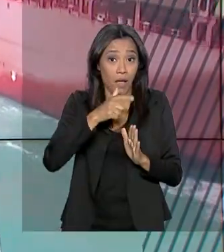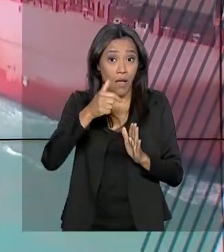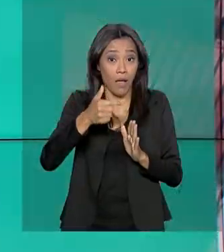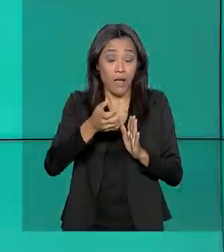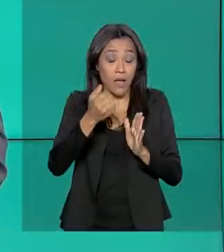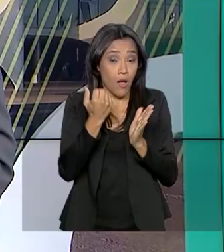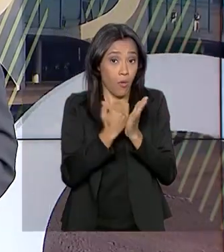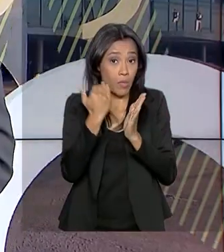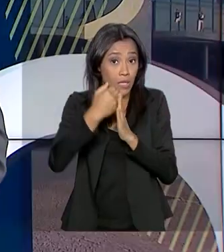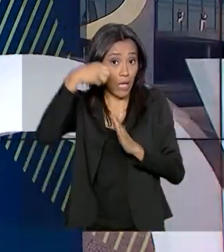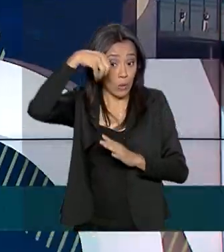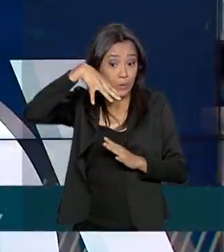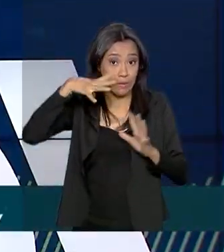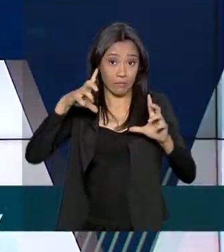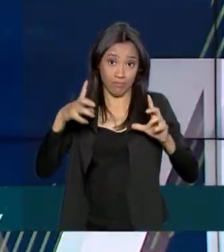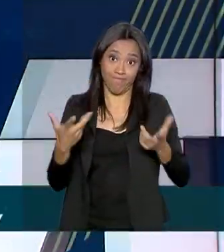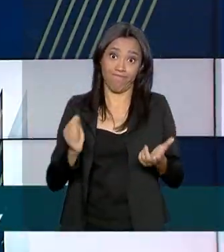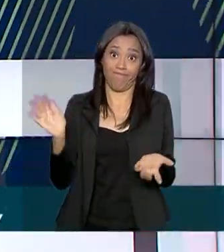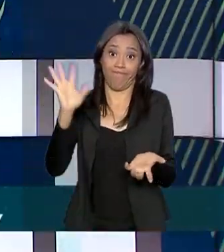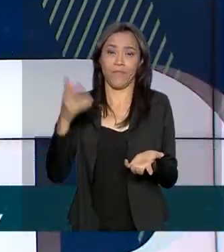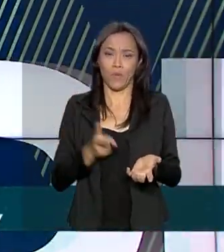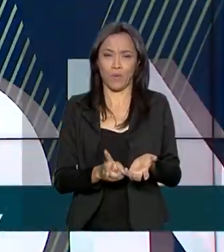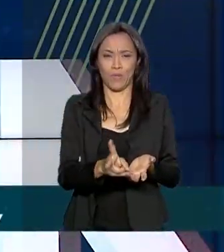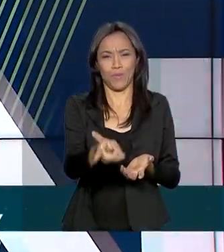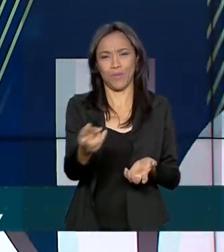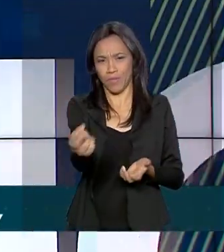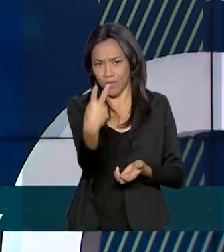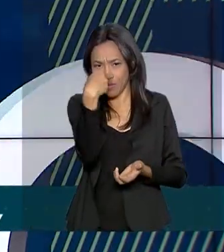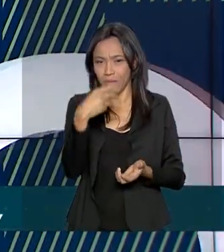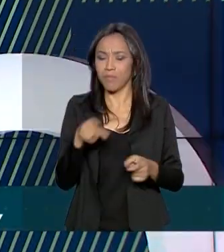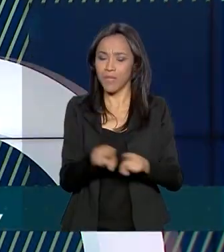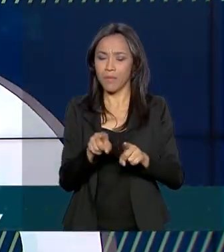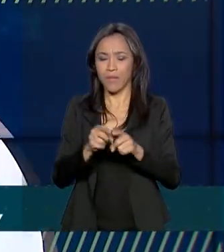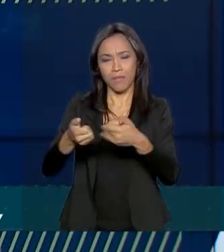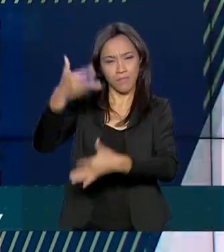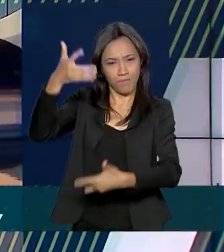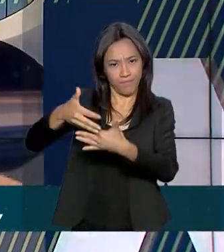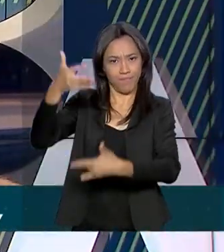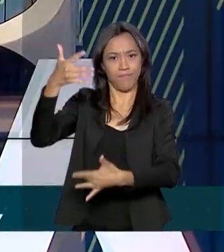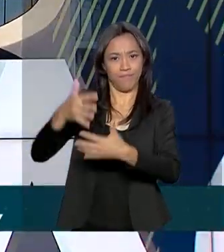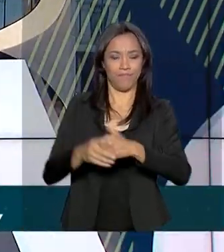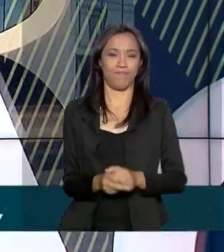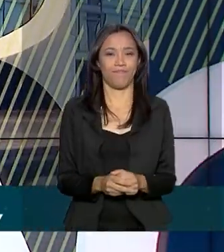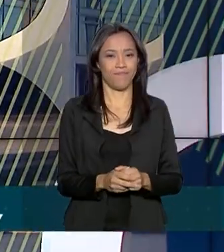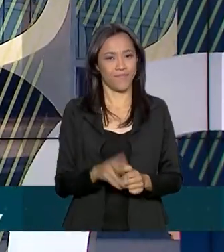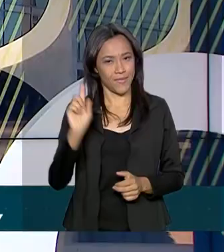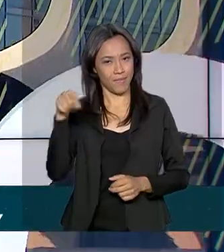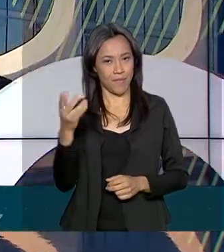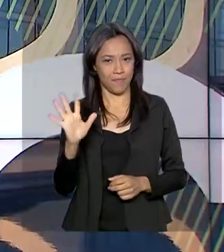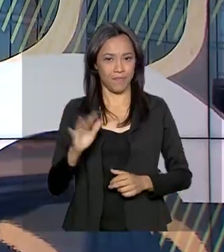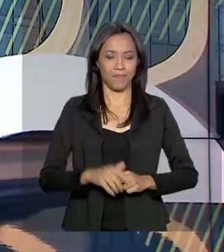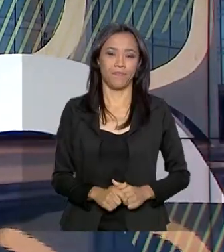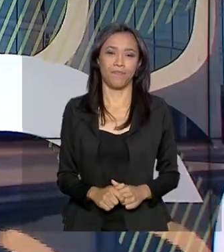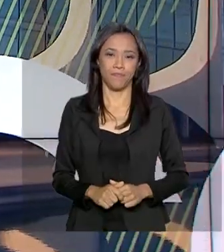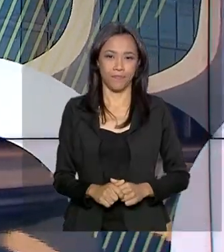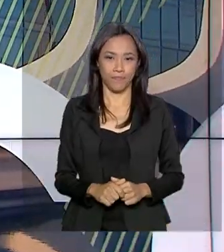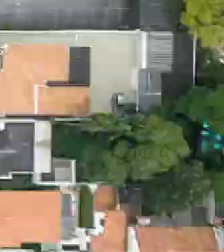O Governo Agora fica por aqui. Continue nos acompanhando também pelas redes sociais. Até mais!